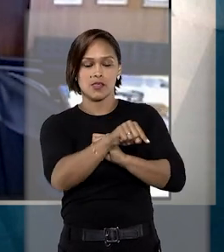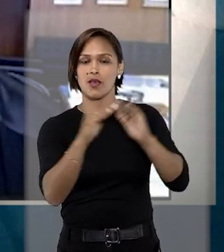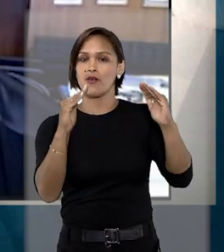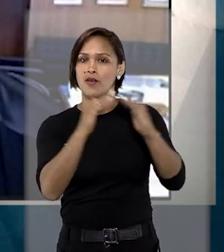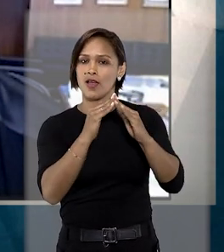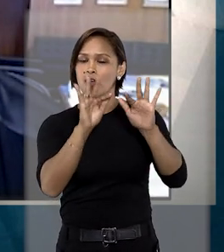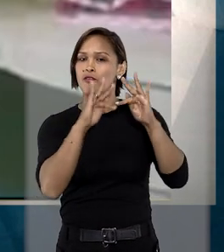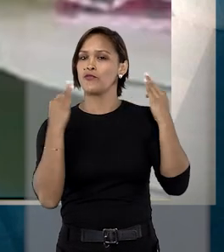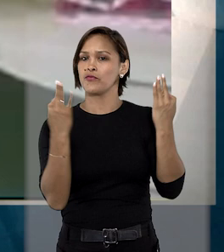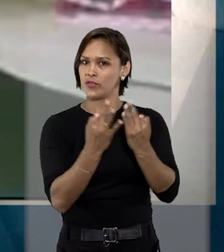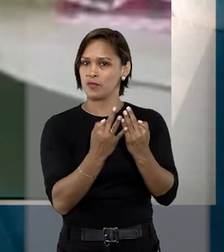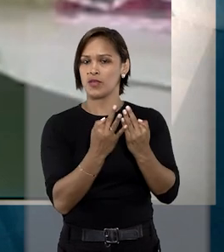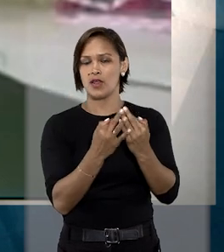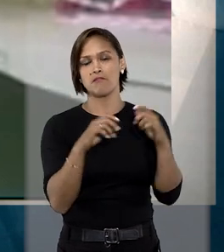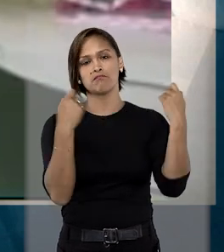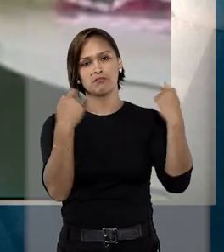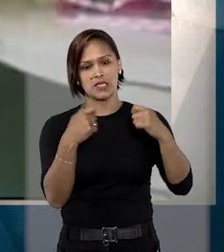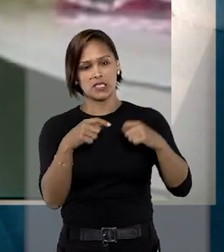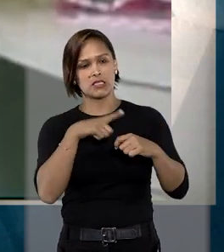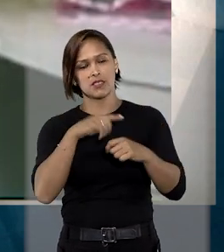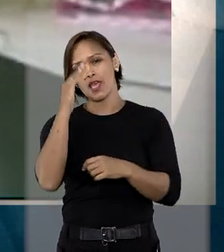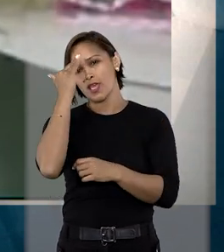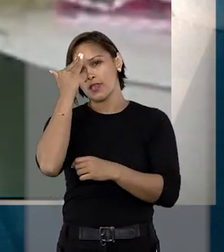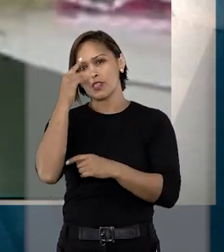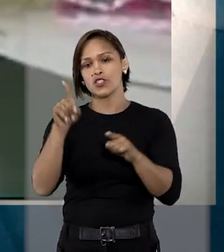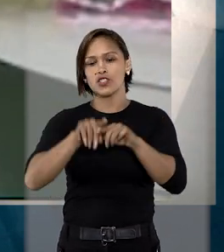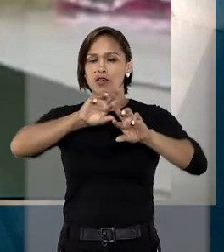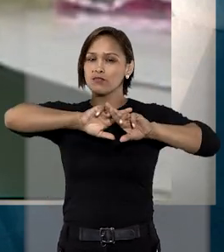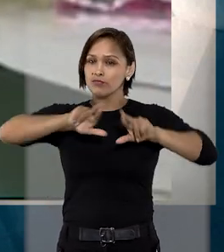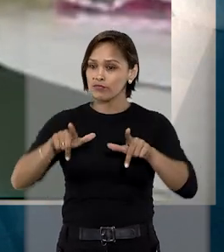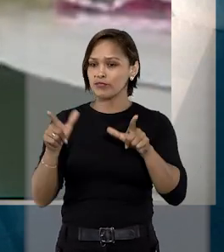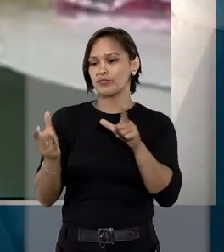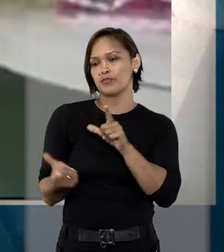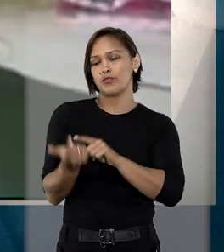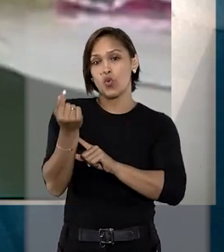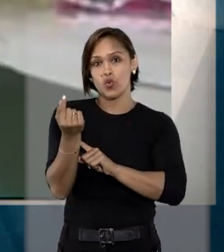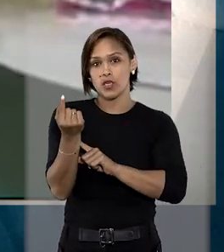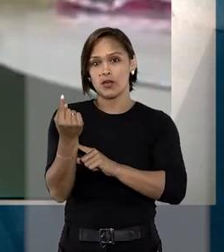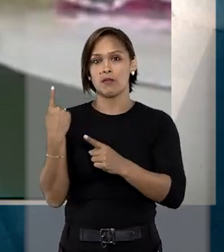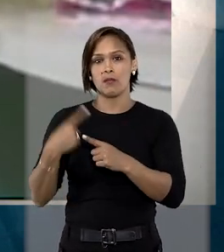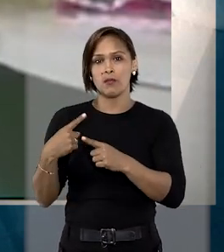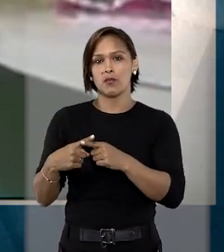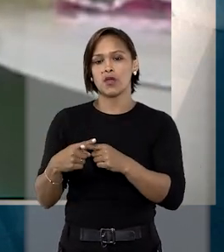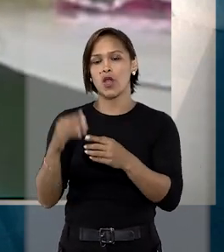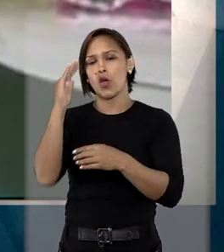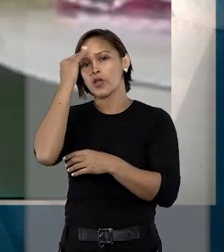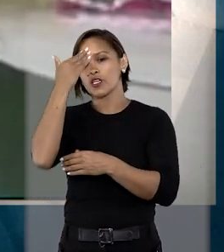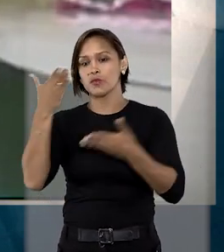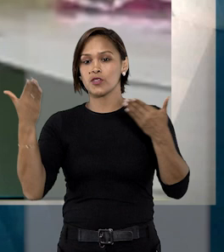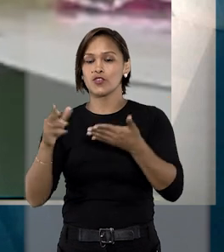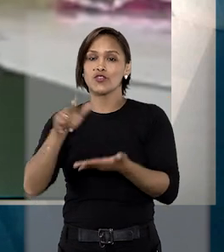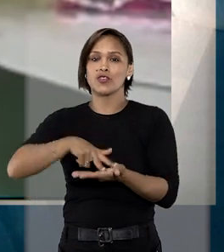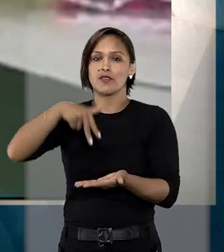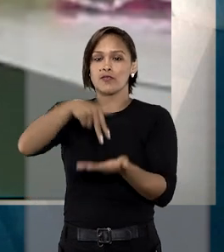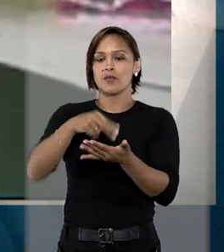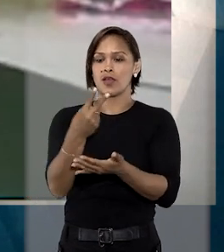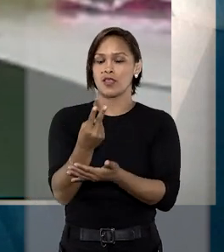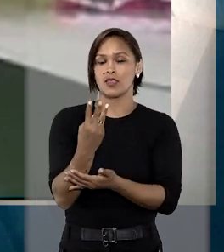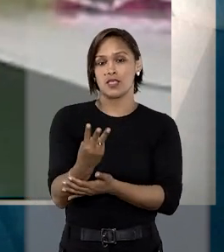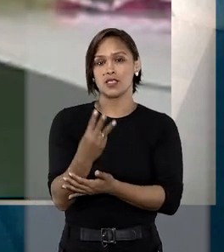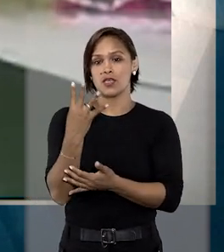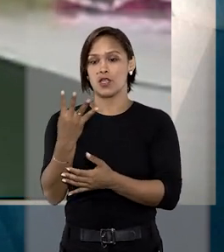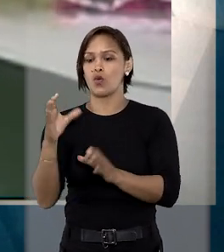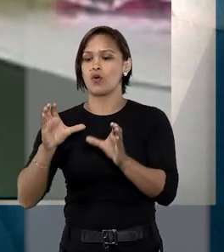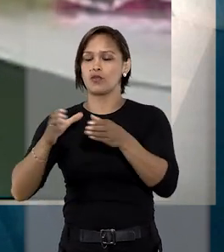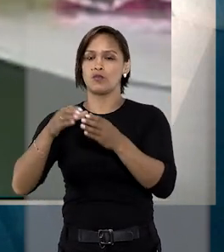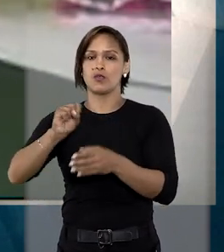imóvel familiar, devem ser interpretadas de forma restritiva, conforme entendimento já afirmado pela 3ª e pela 4ª